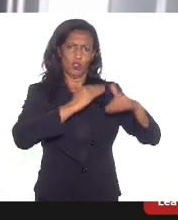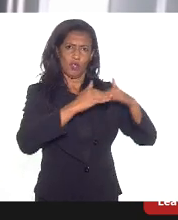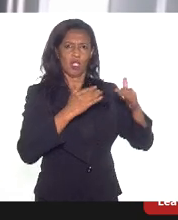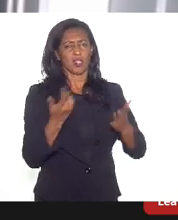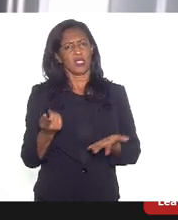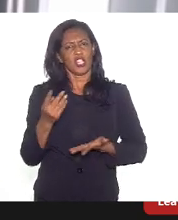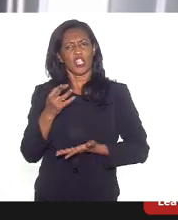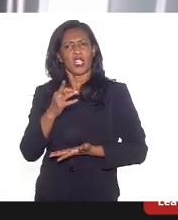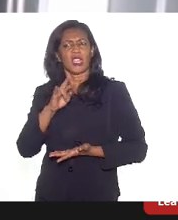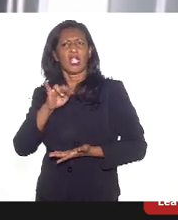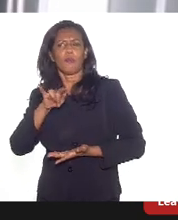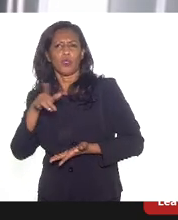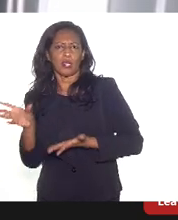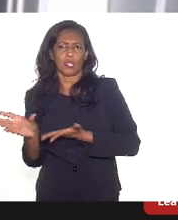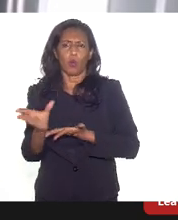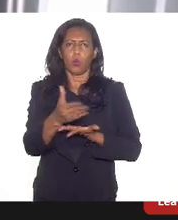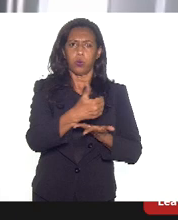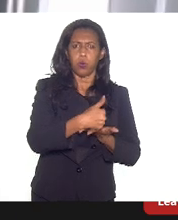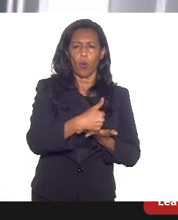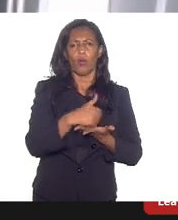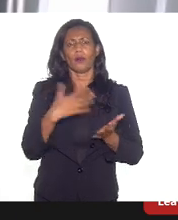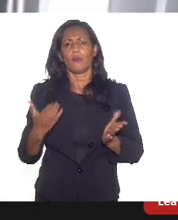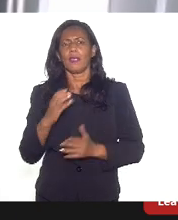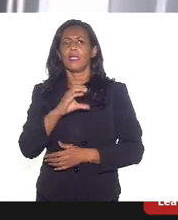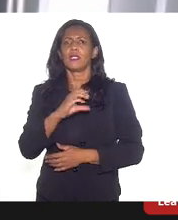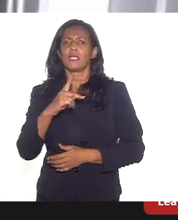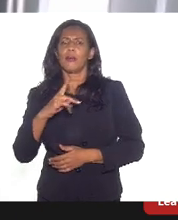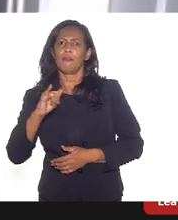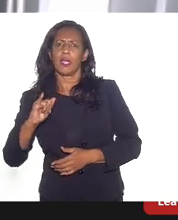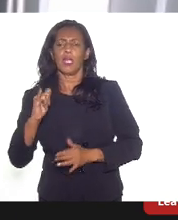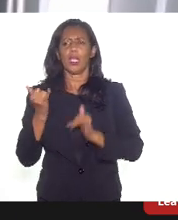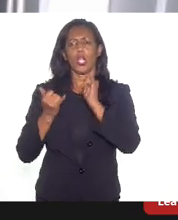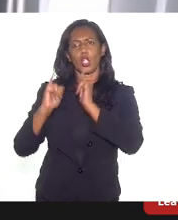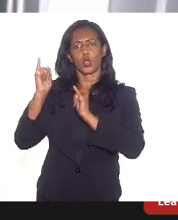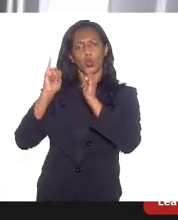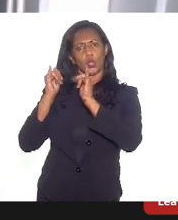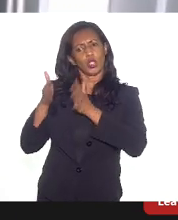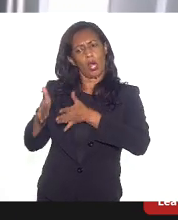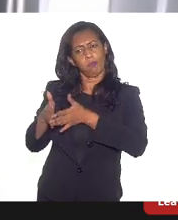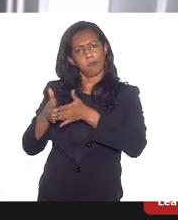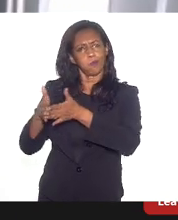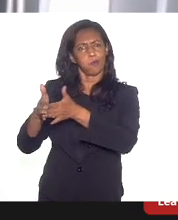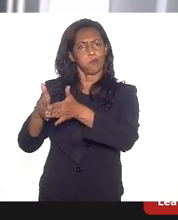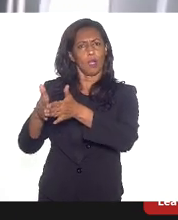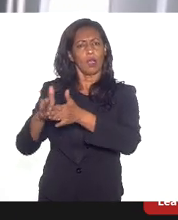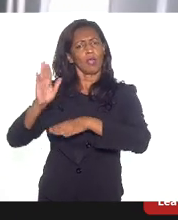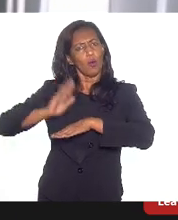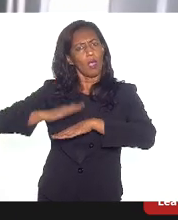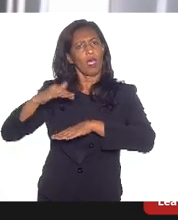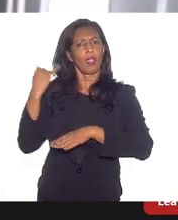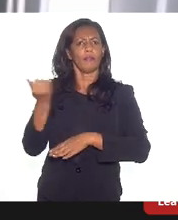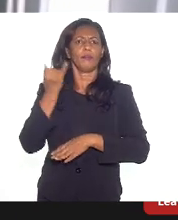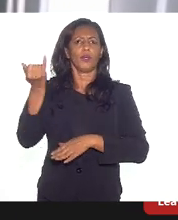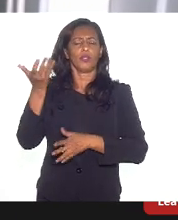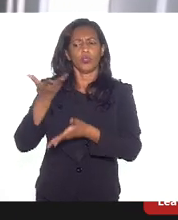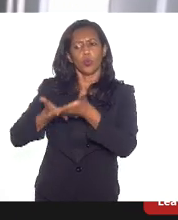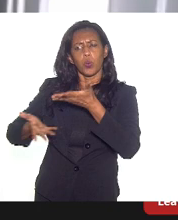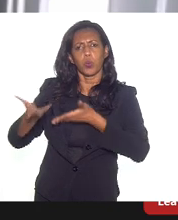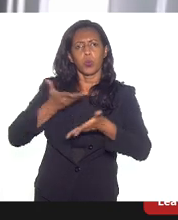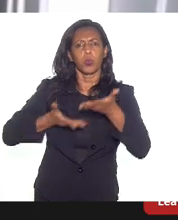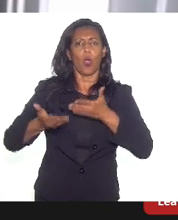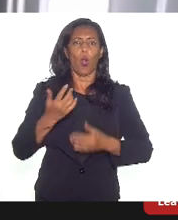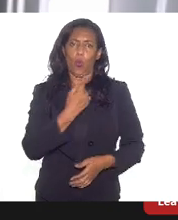Tributação também, seja nas nossas CPIs, na Comissão Especial da Indústria Naval. Enfim, então, é muito importante contar sempre também com a participação